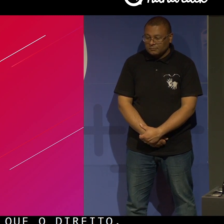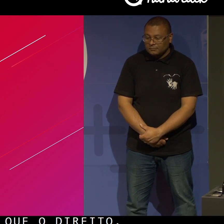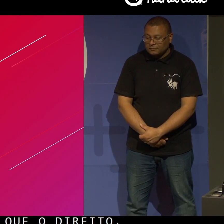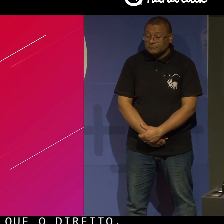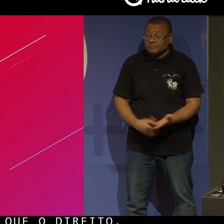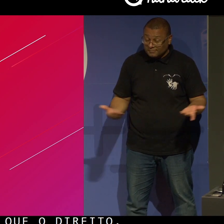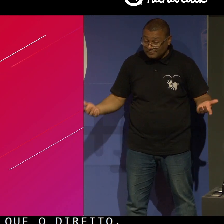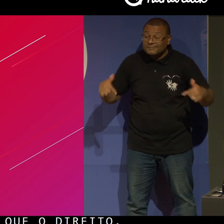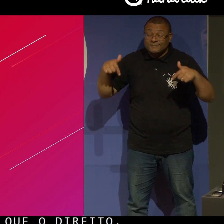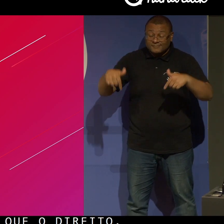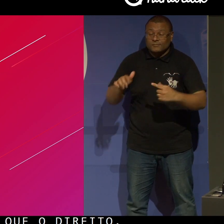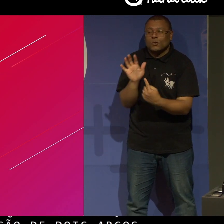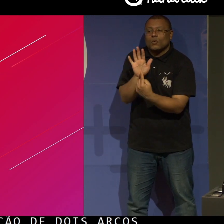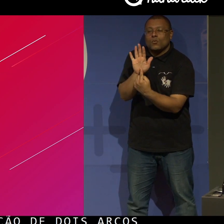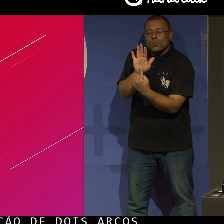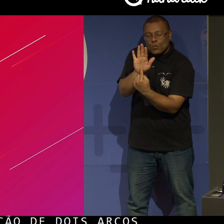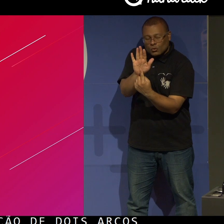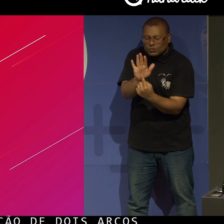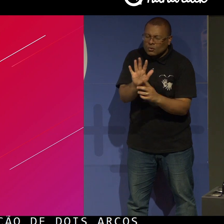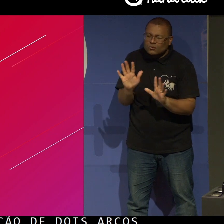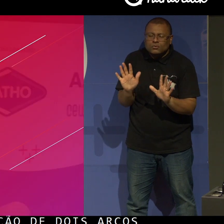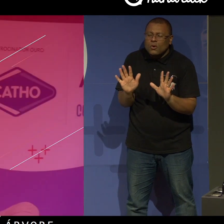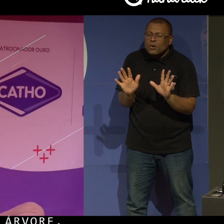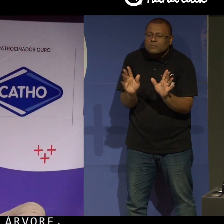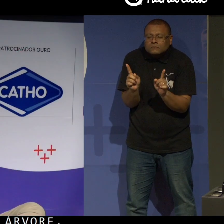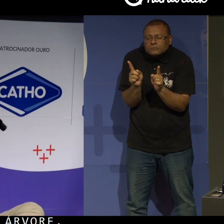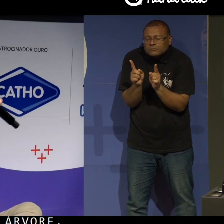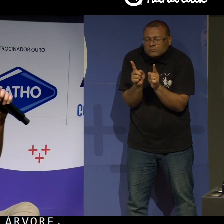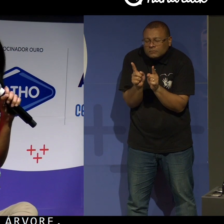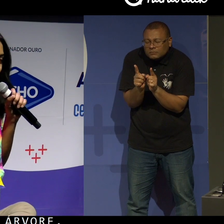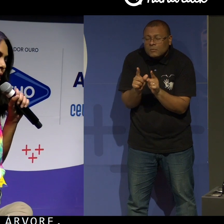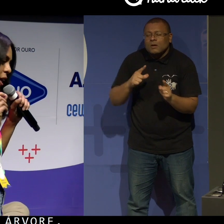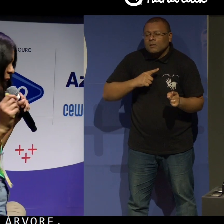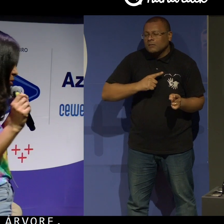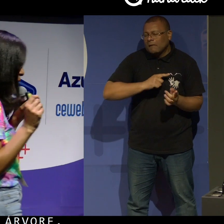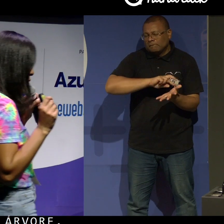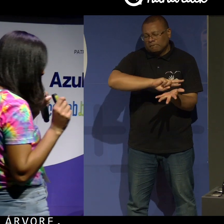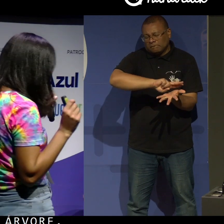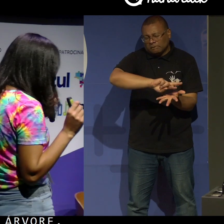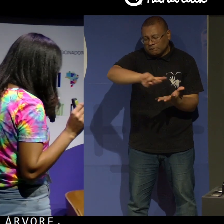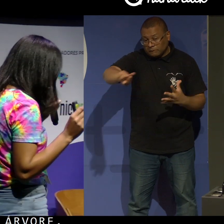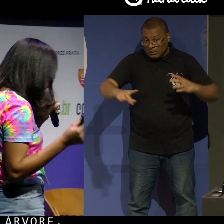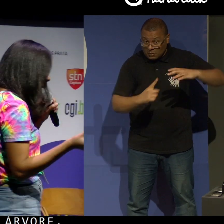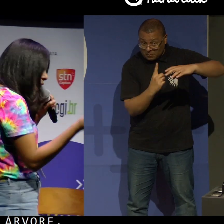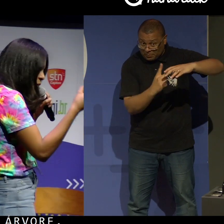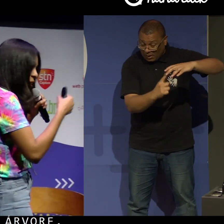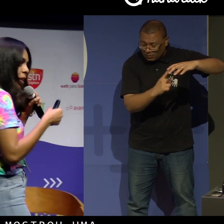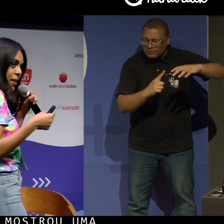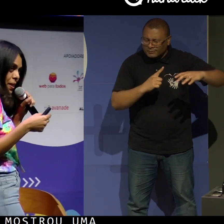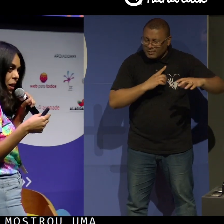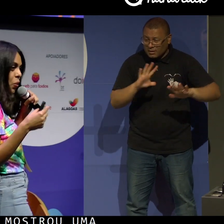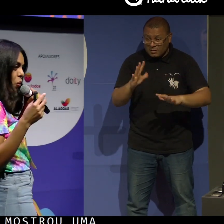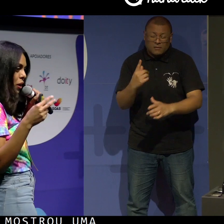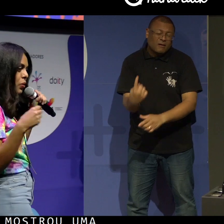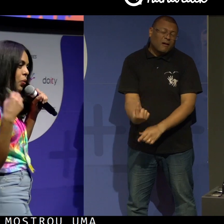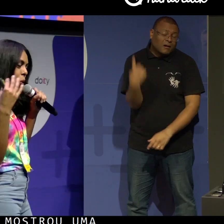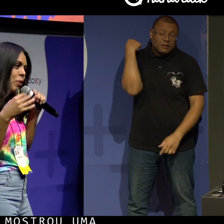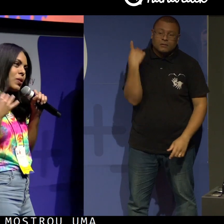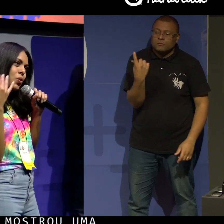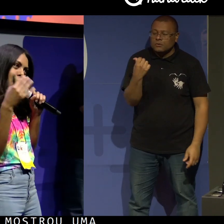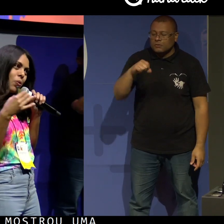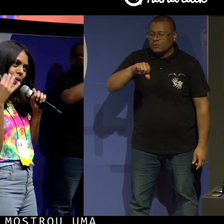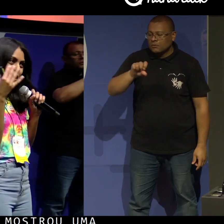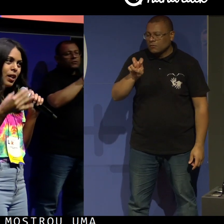Aqui a gente mostrou uma pequena gama daquilo que a gente oferece para o cliente. E lá em 1995, quando